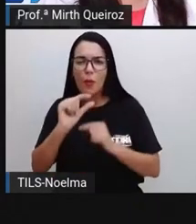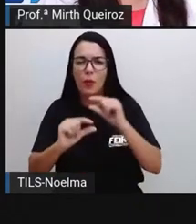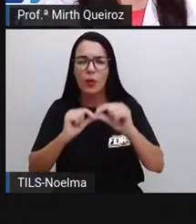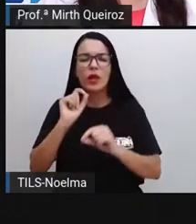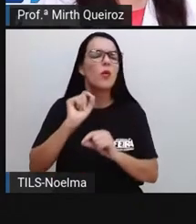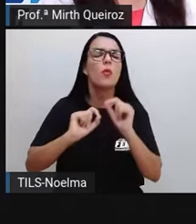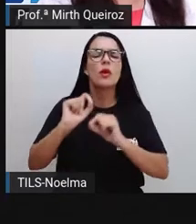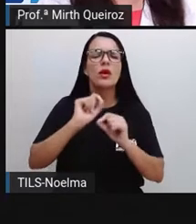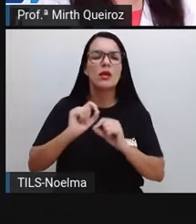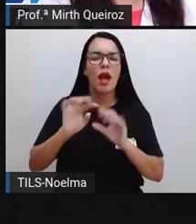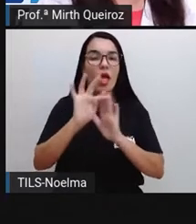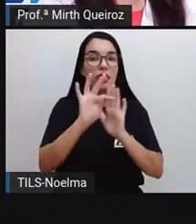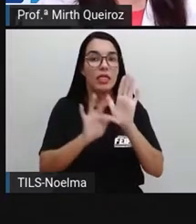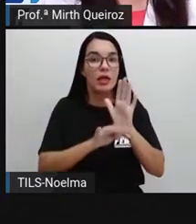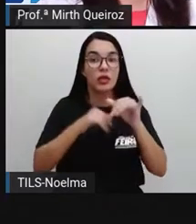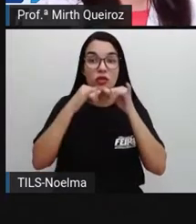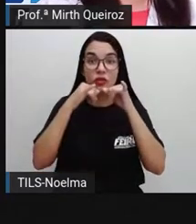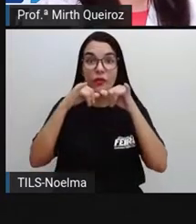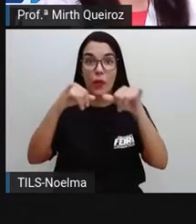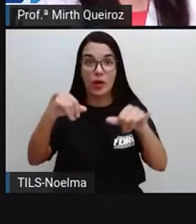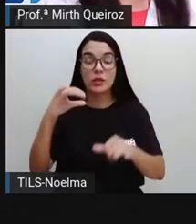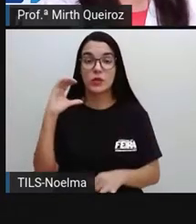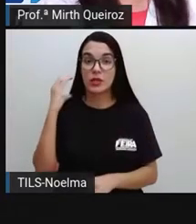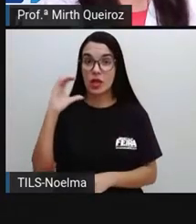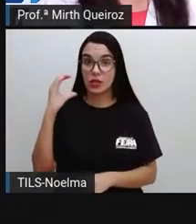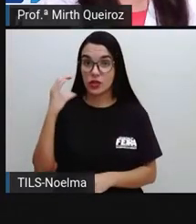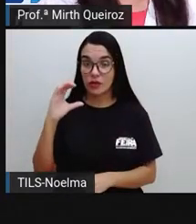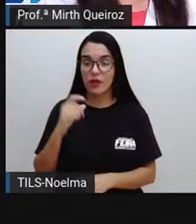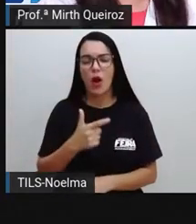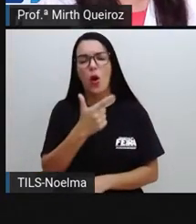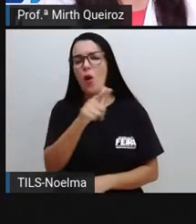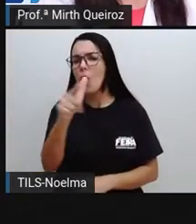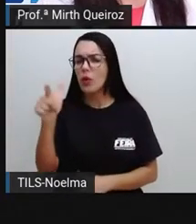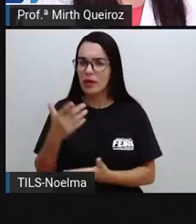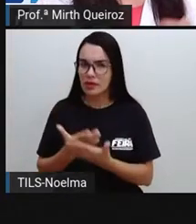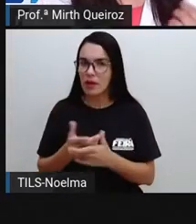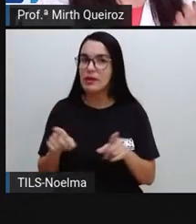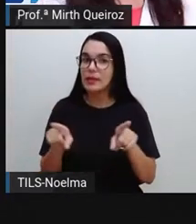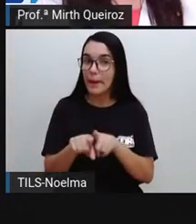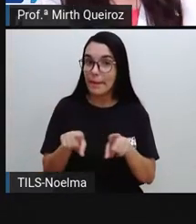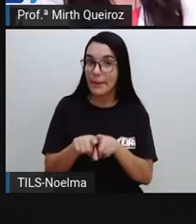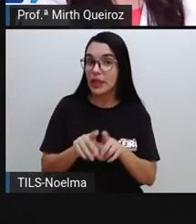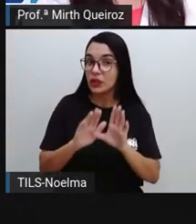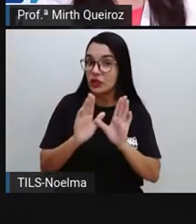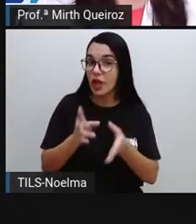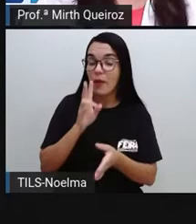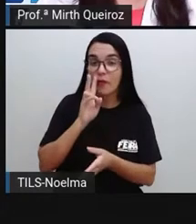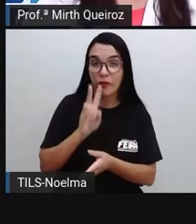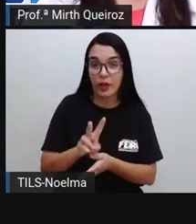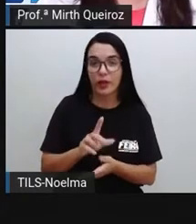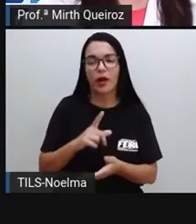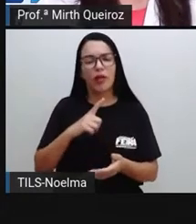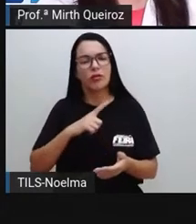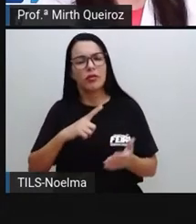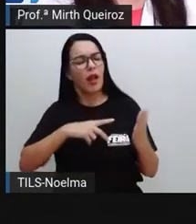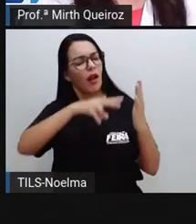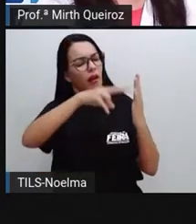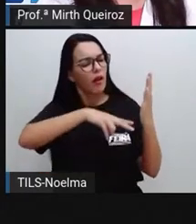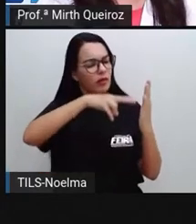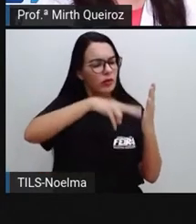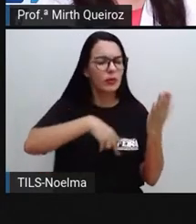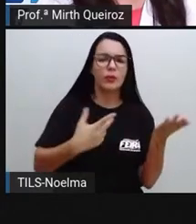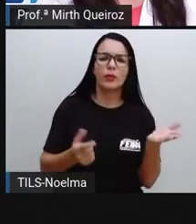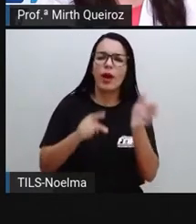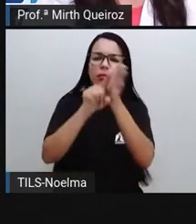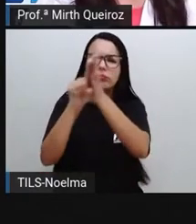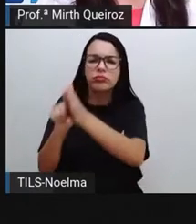seria o texto de divulgação científica. Em outras aulas, a gente também já estudou sobre isso. Fizemos uma leitura, uma análise desse tipo de